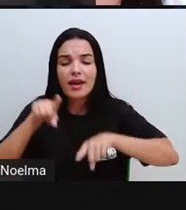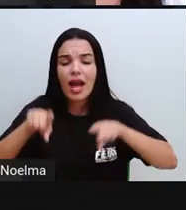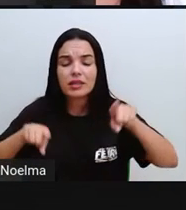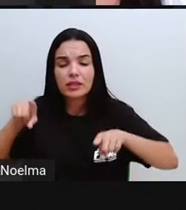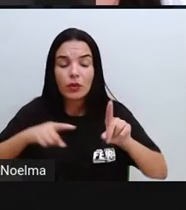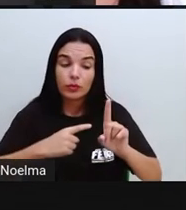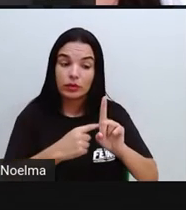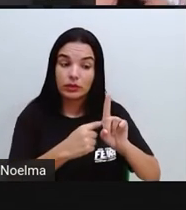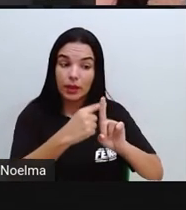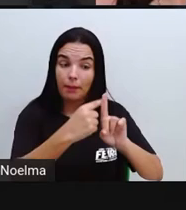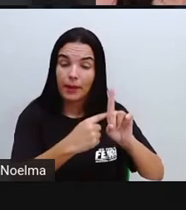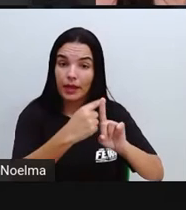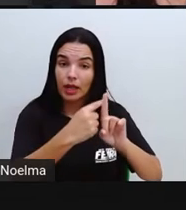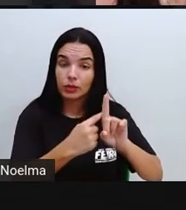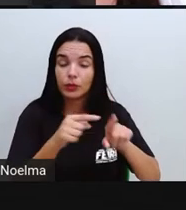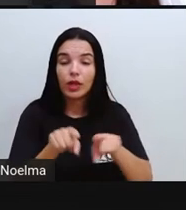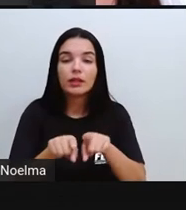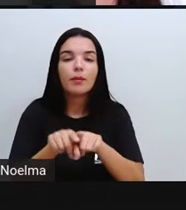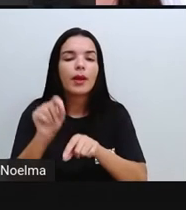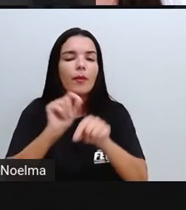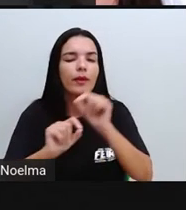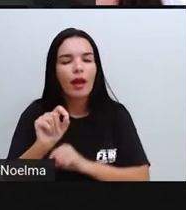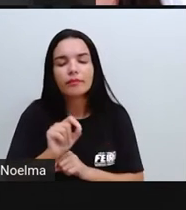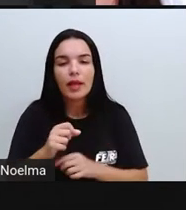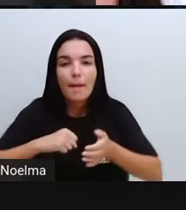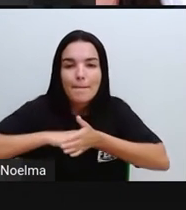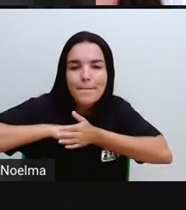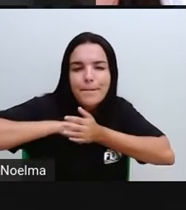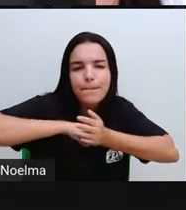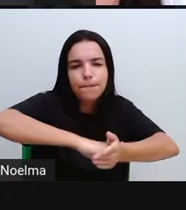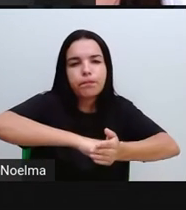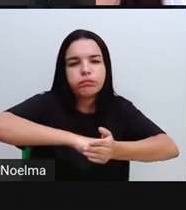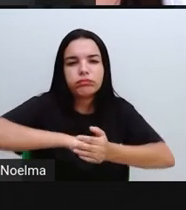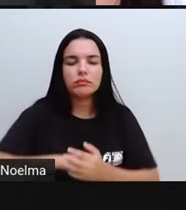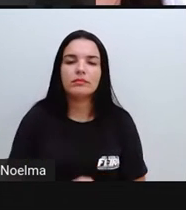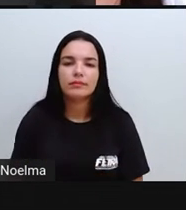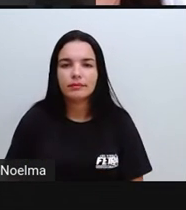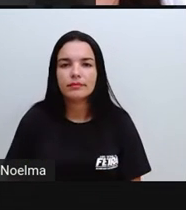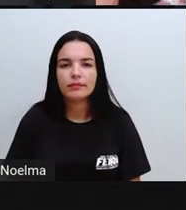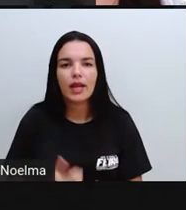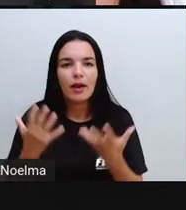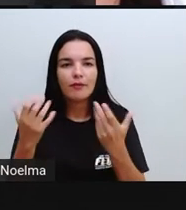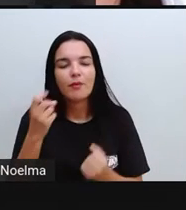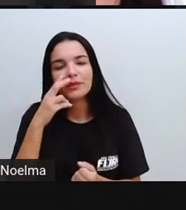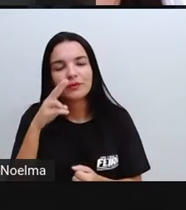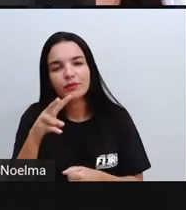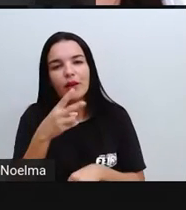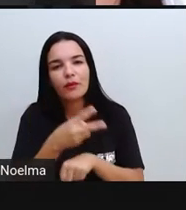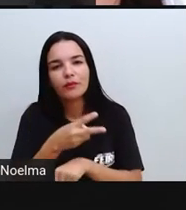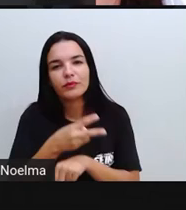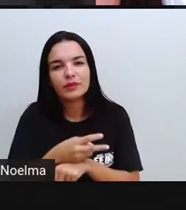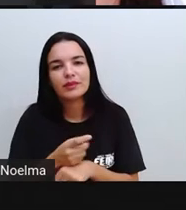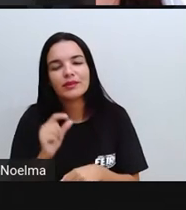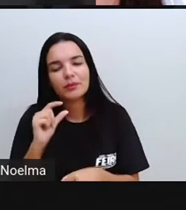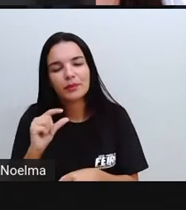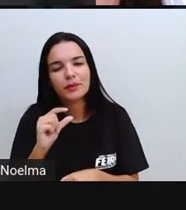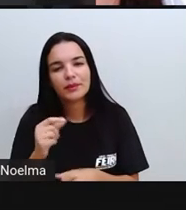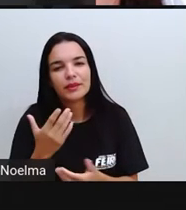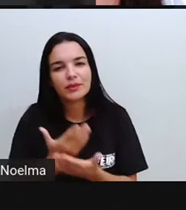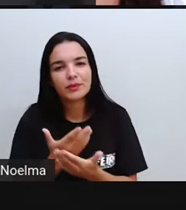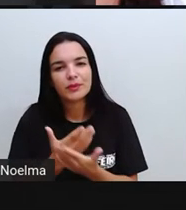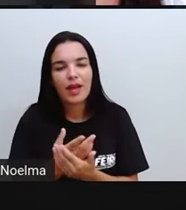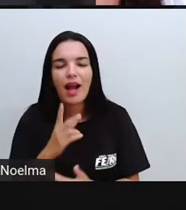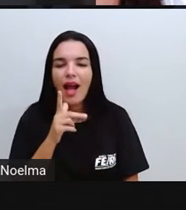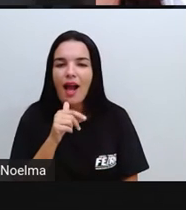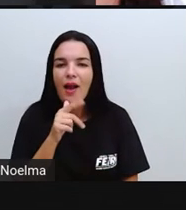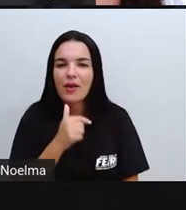temperatura e de quê? Da pressão, certo? Vamos aí revisar um pouquinho mais sobre os estados